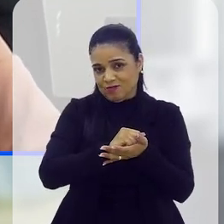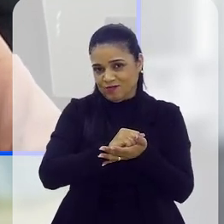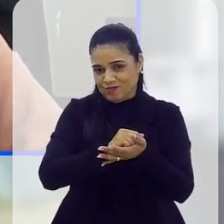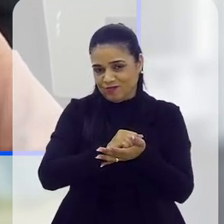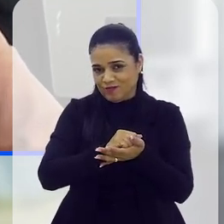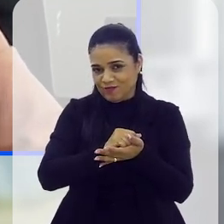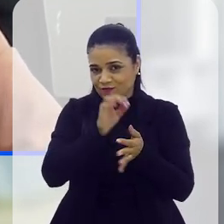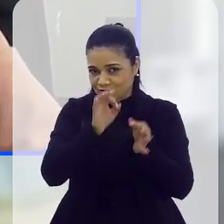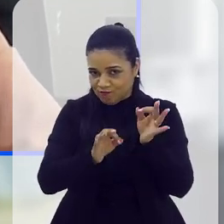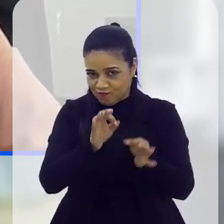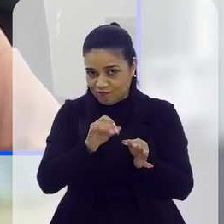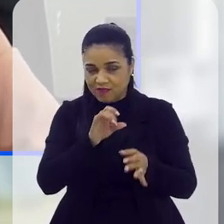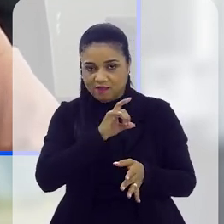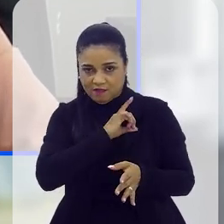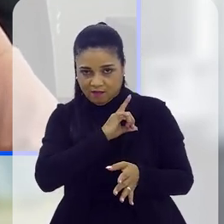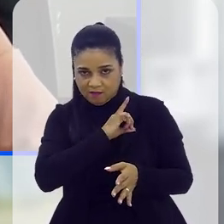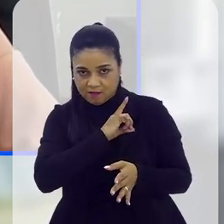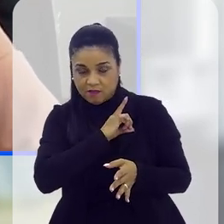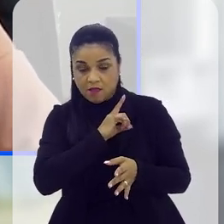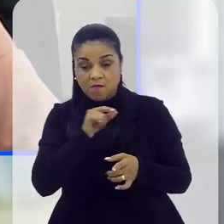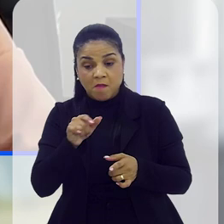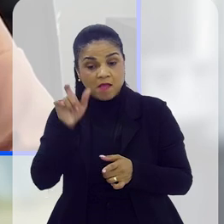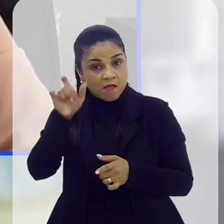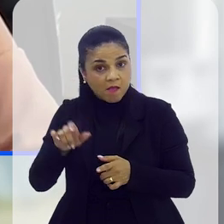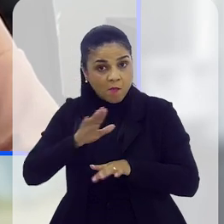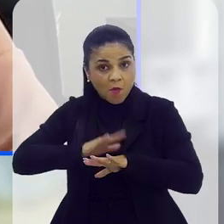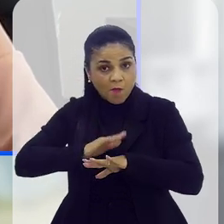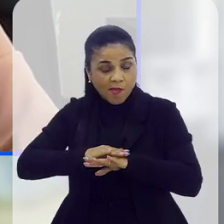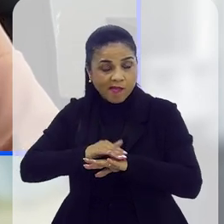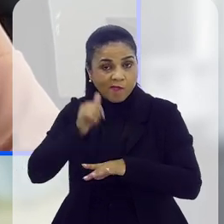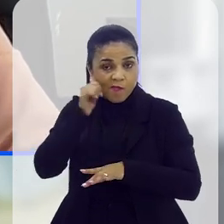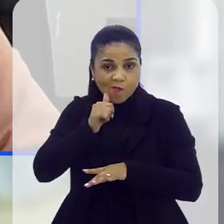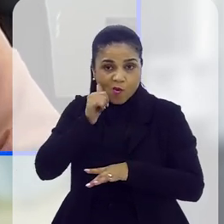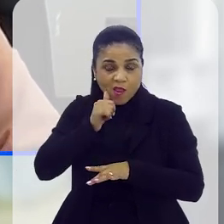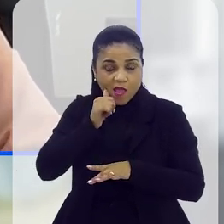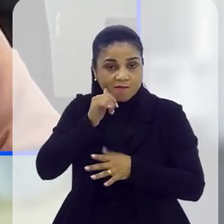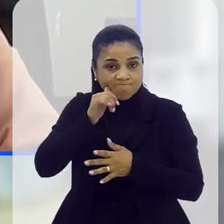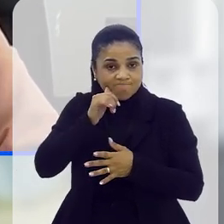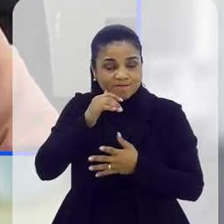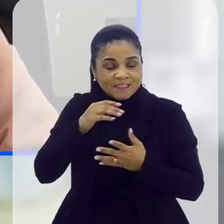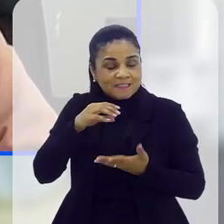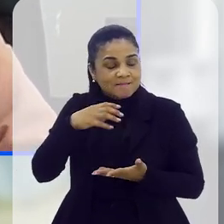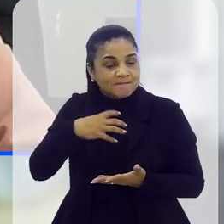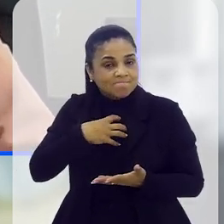ocorrência, mas naquele momento a mulher não está convicta, não se sente